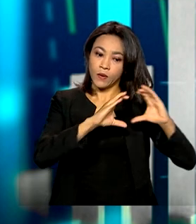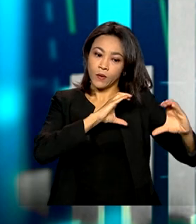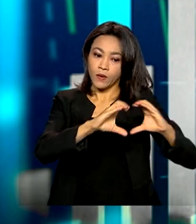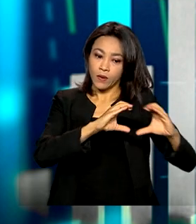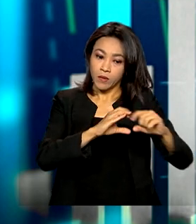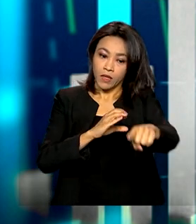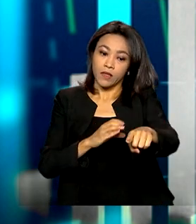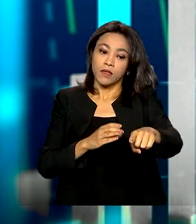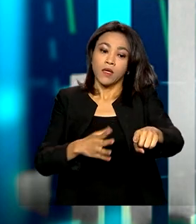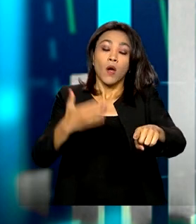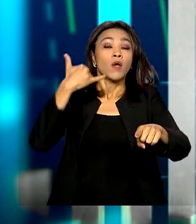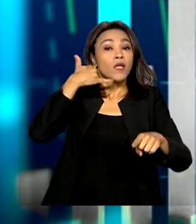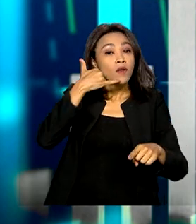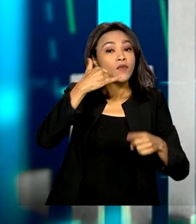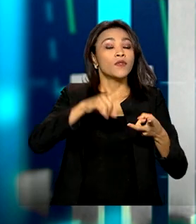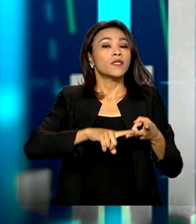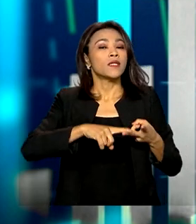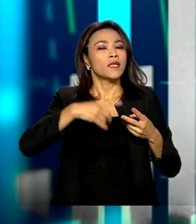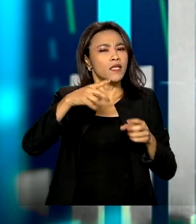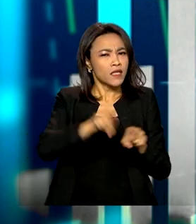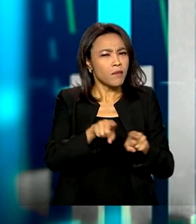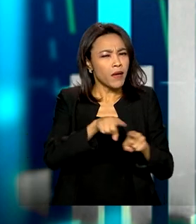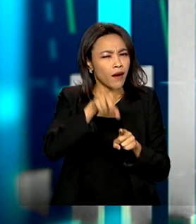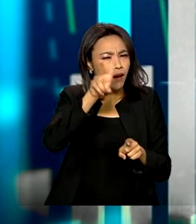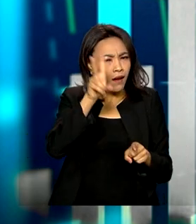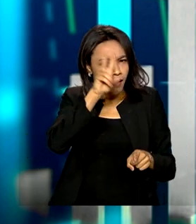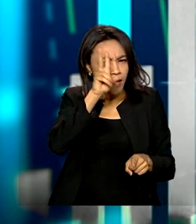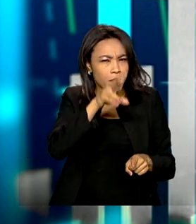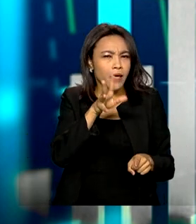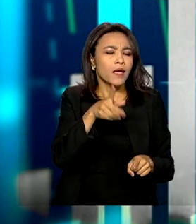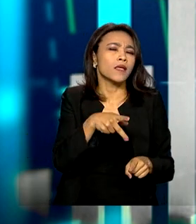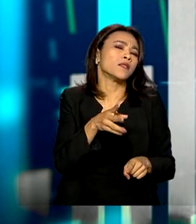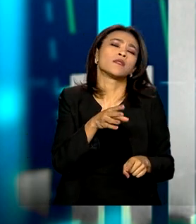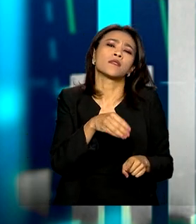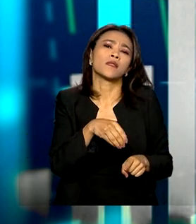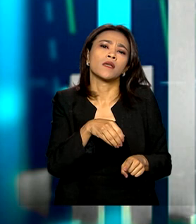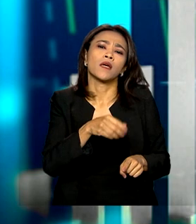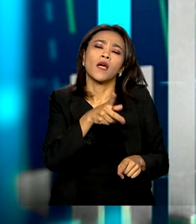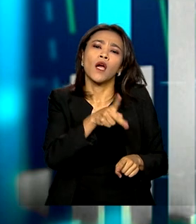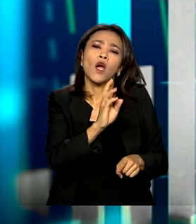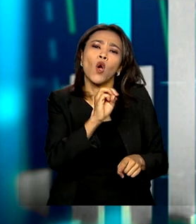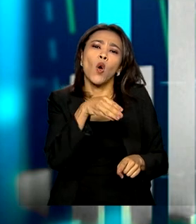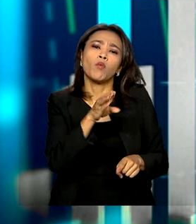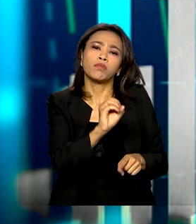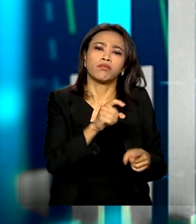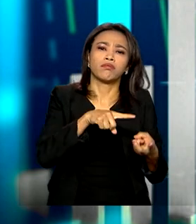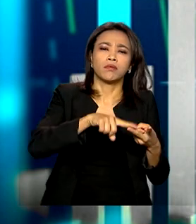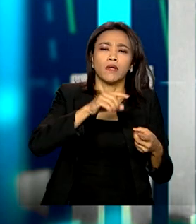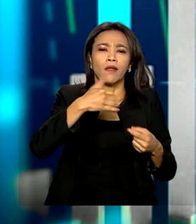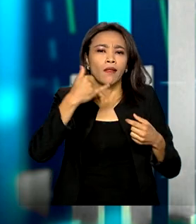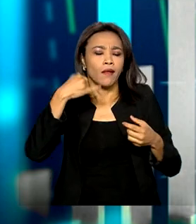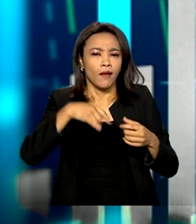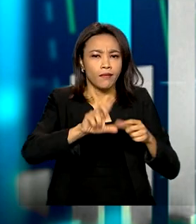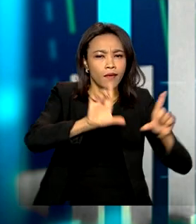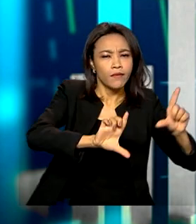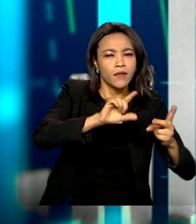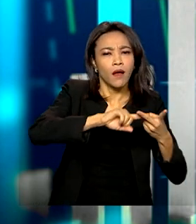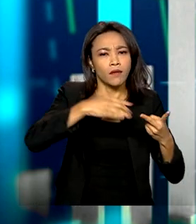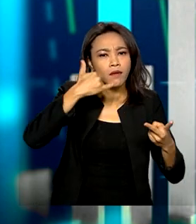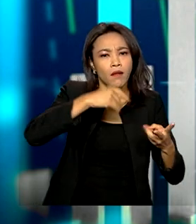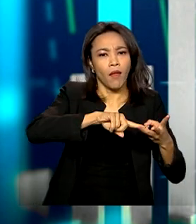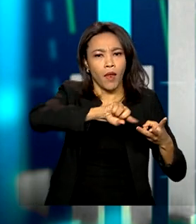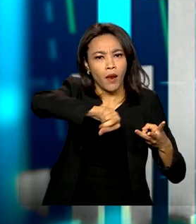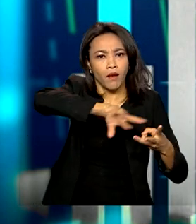telefonia, fixa, celular e também naqueles pacotes, tipo combo, que inclui TV, etc. Os preços foram realmente bastante reduzidos em função da